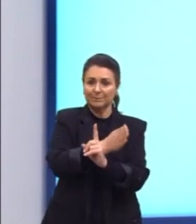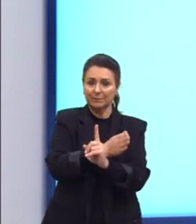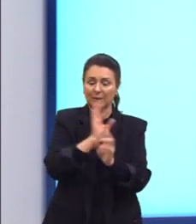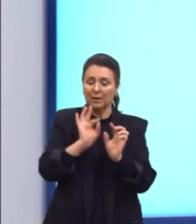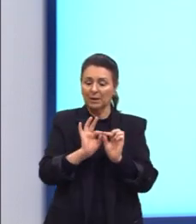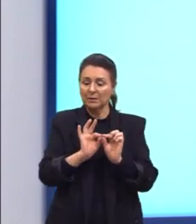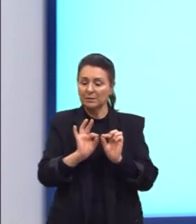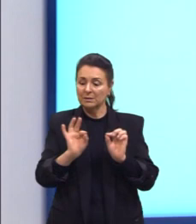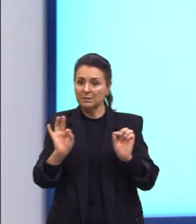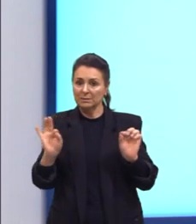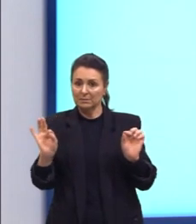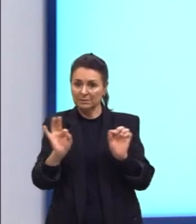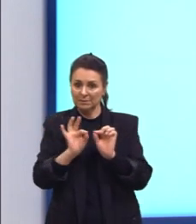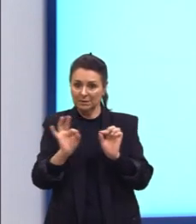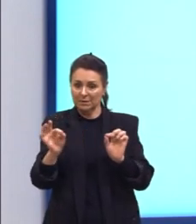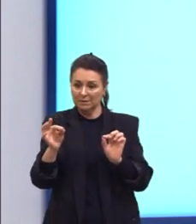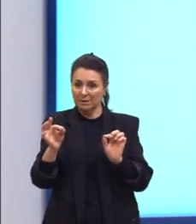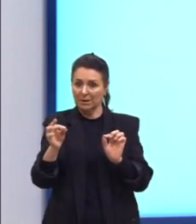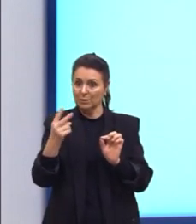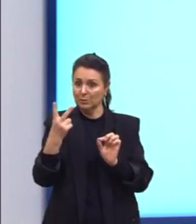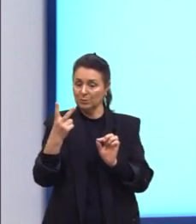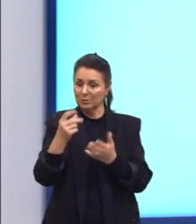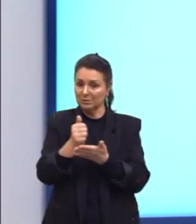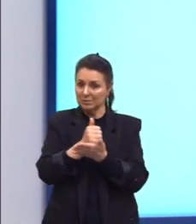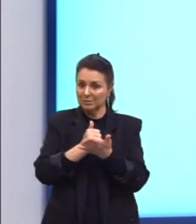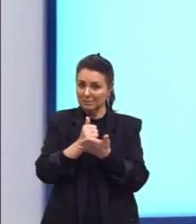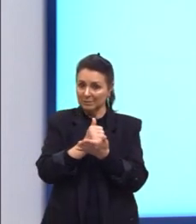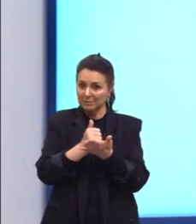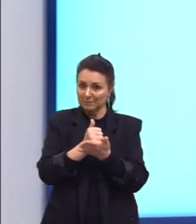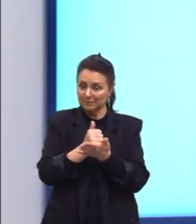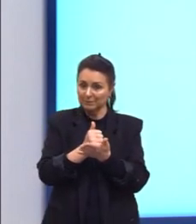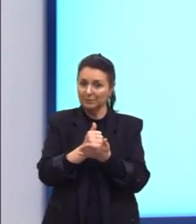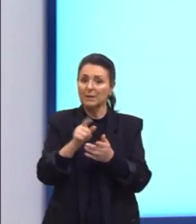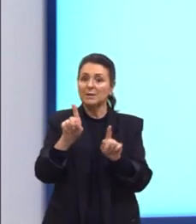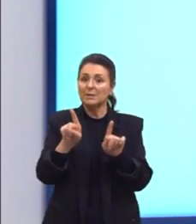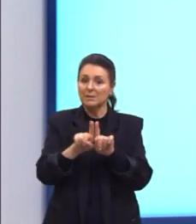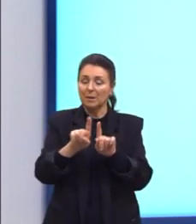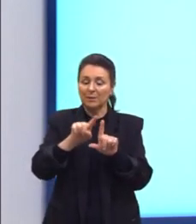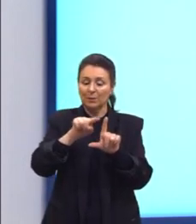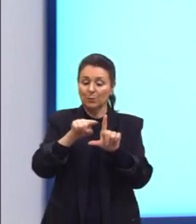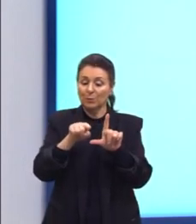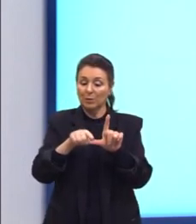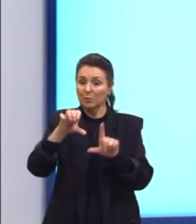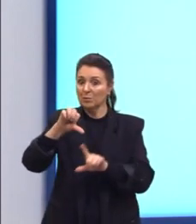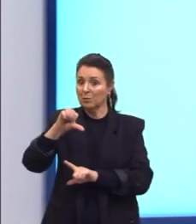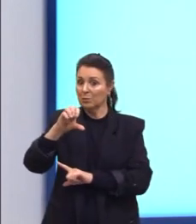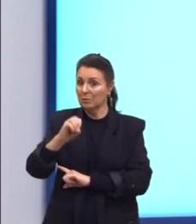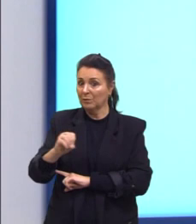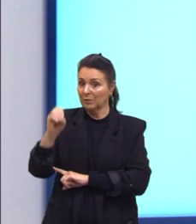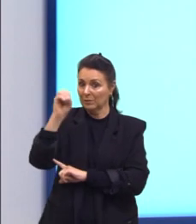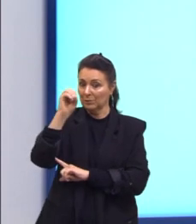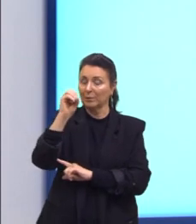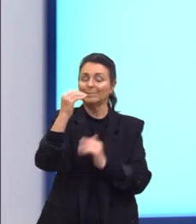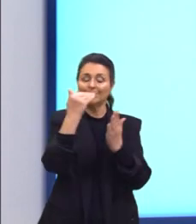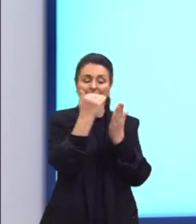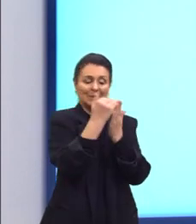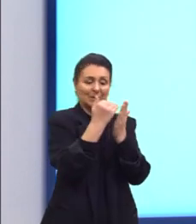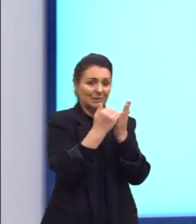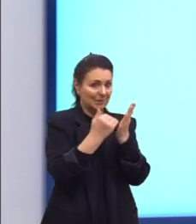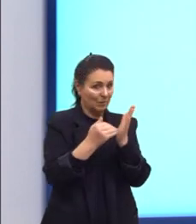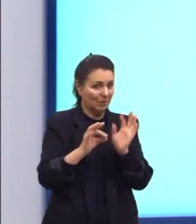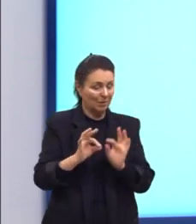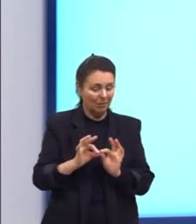distância entre as duas bases, formando sempre um ângulo de 90 graus para classificar como altura.